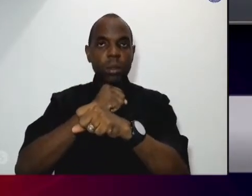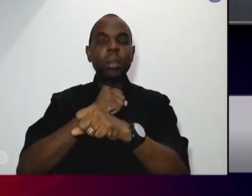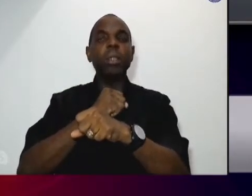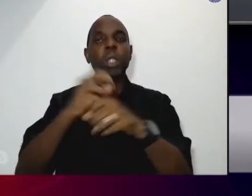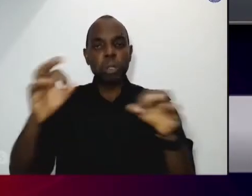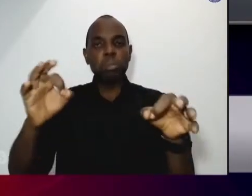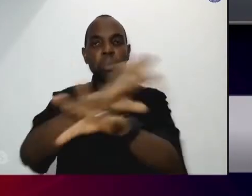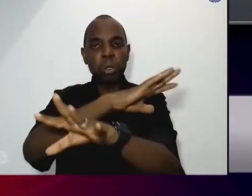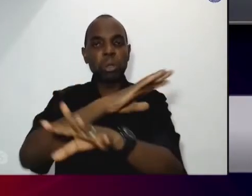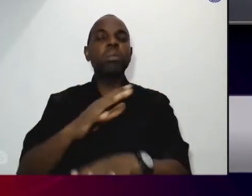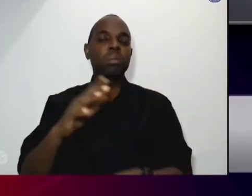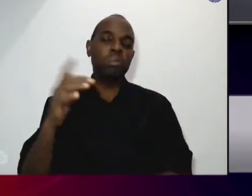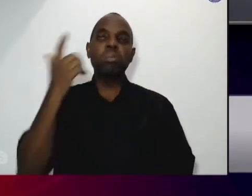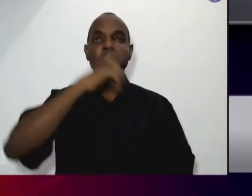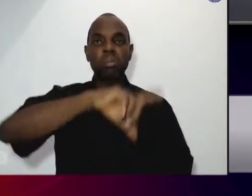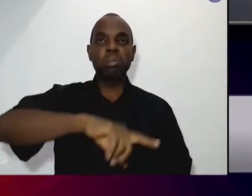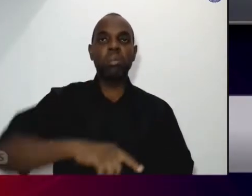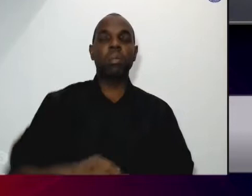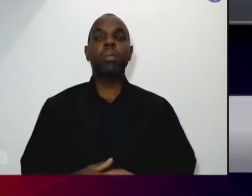Dez.